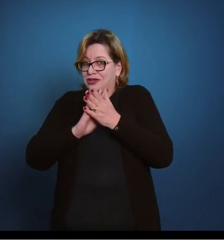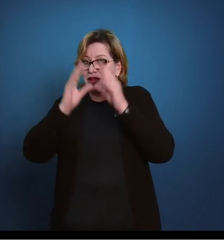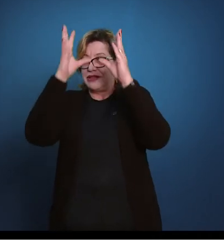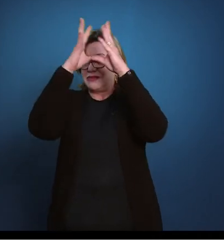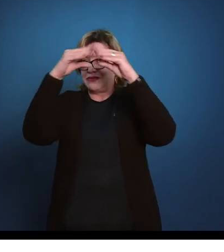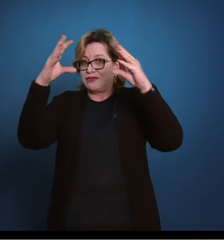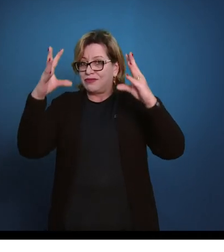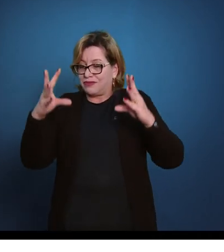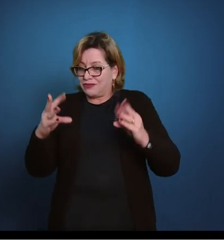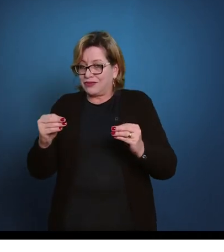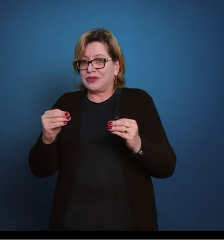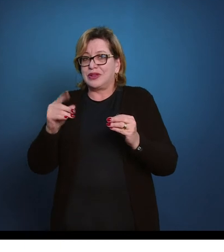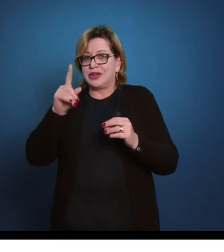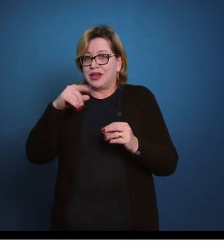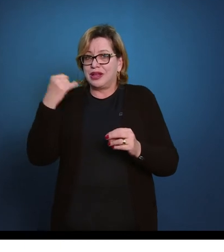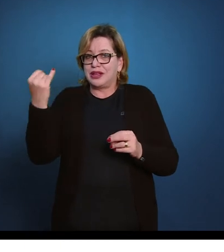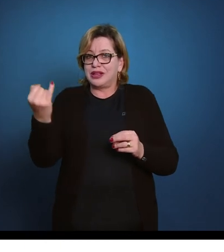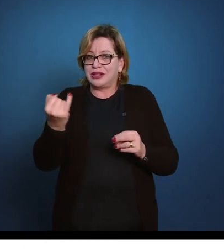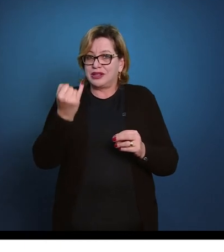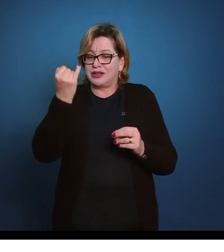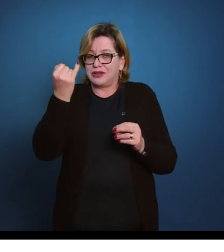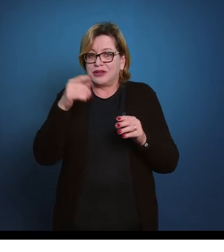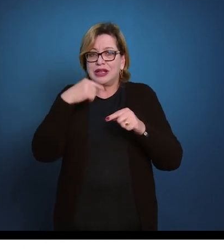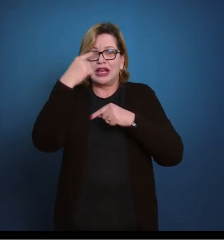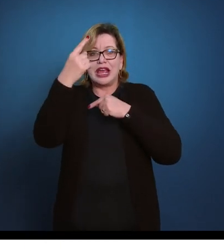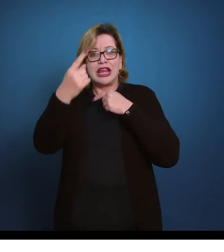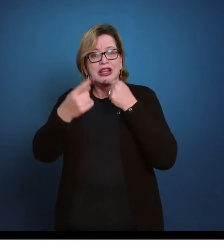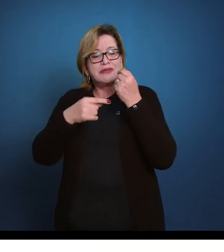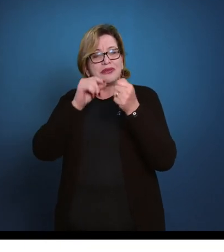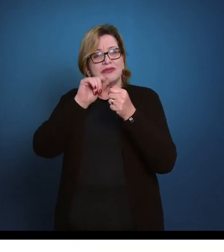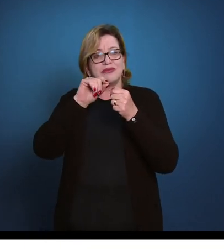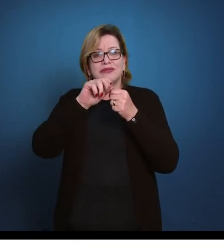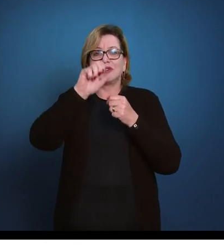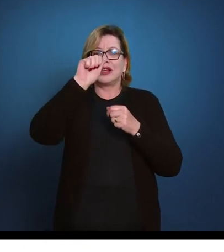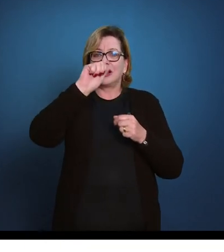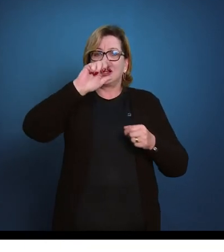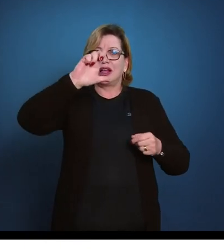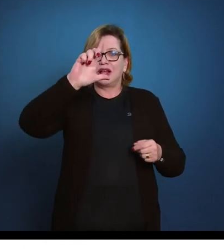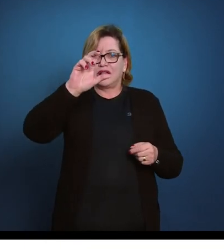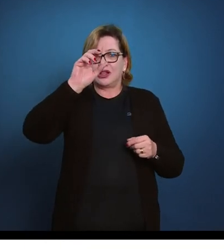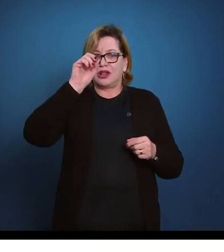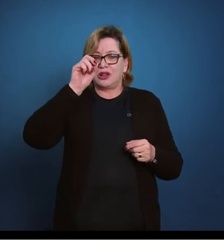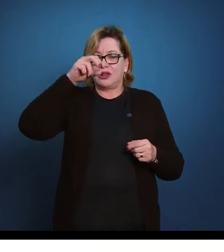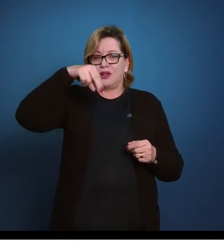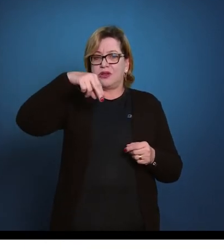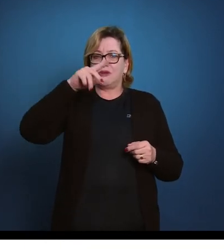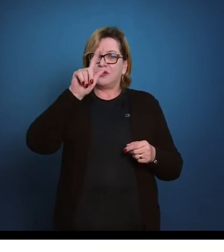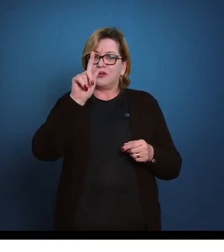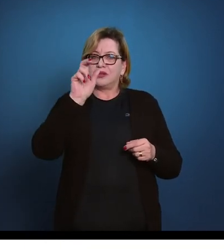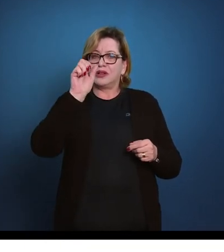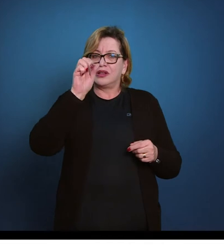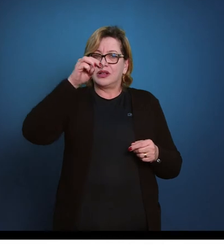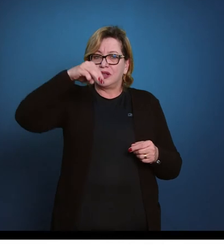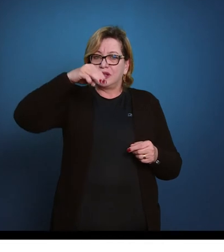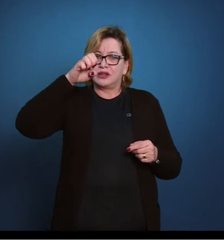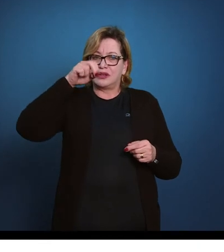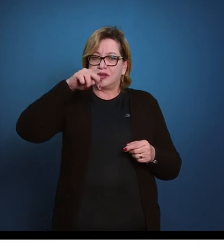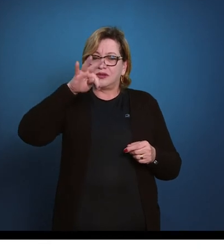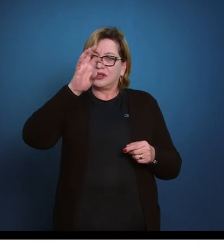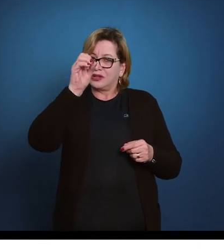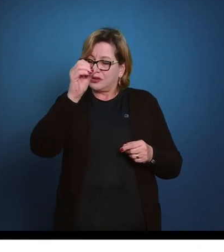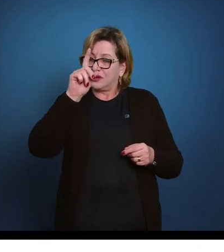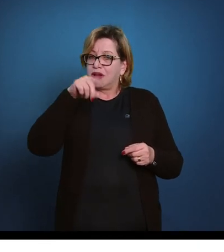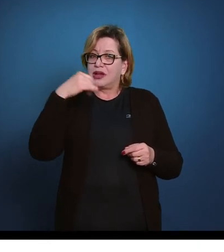aquecimento e o alongamento depois da aula são bastante importantes para que os alunos não se